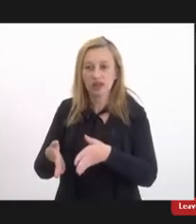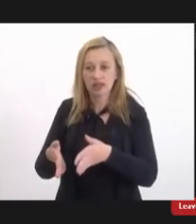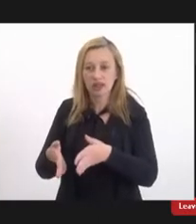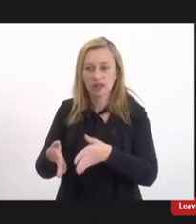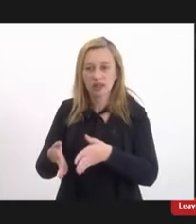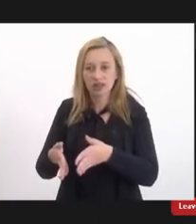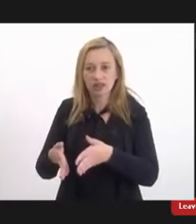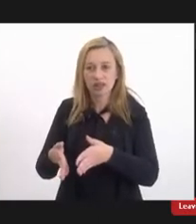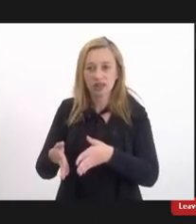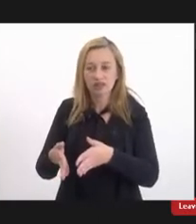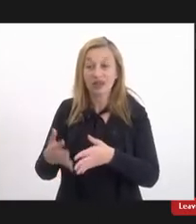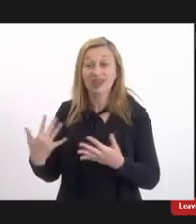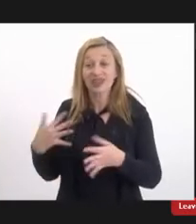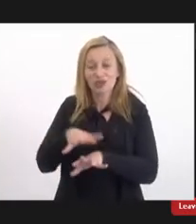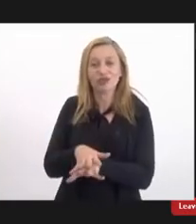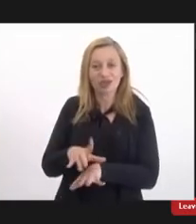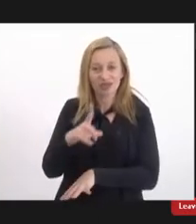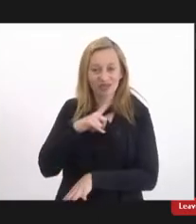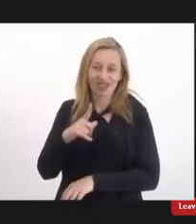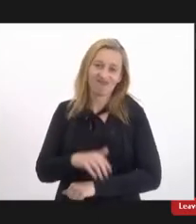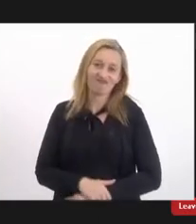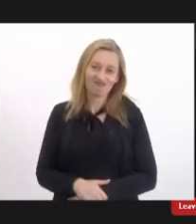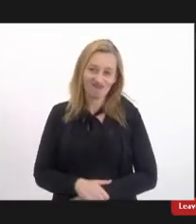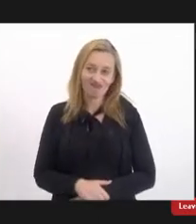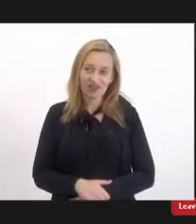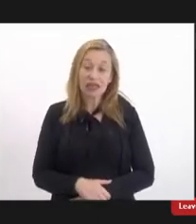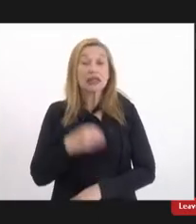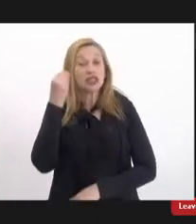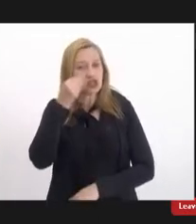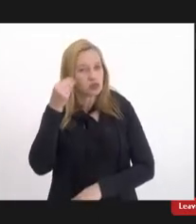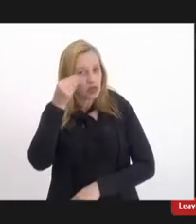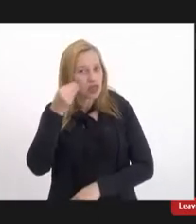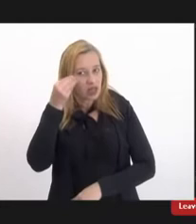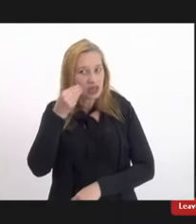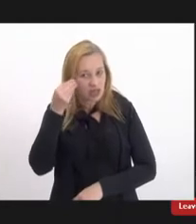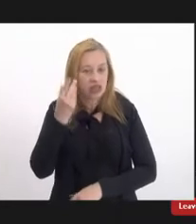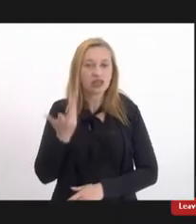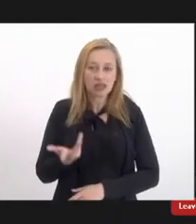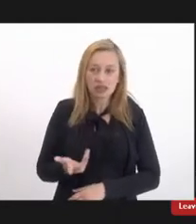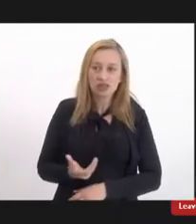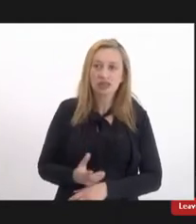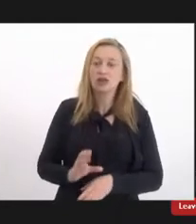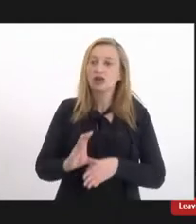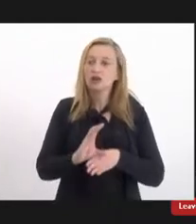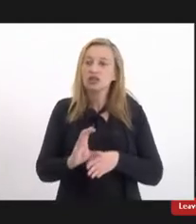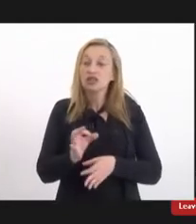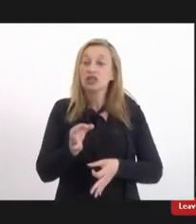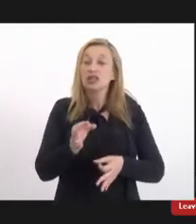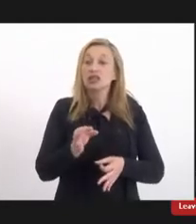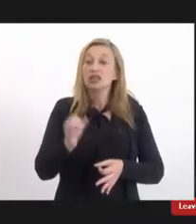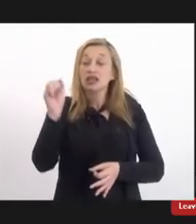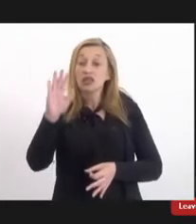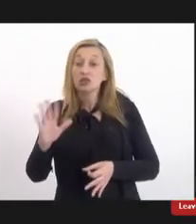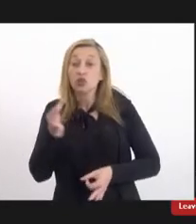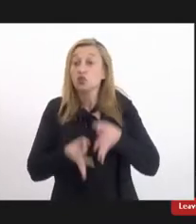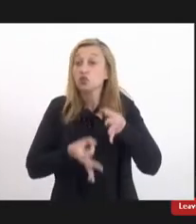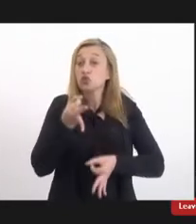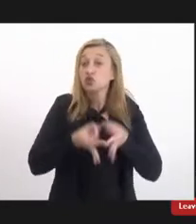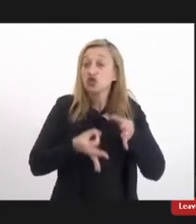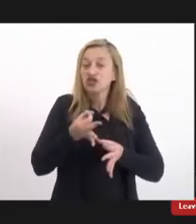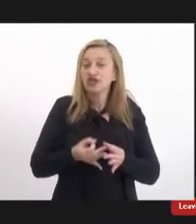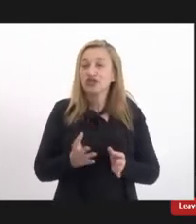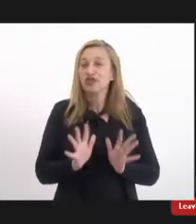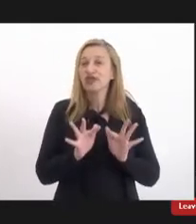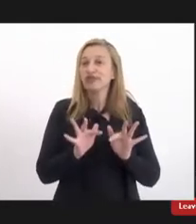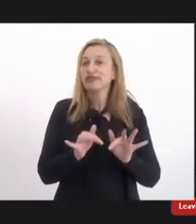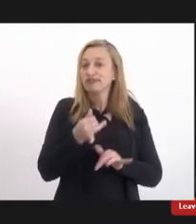essa inclusão trouxe essa experiência do Conselho Nacional de Justiça que foi o fim da